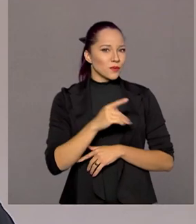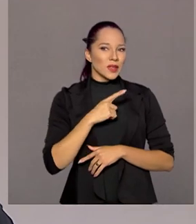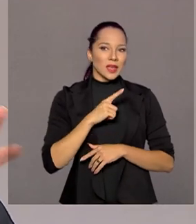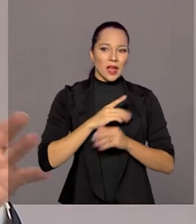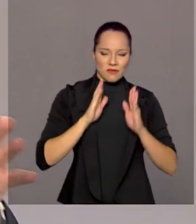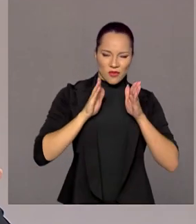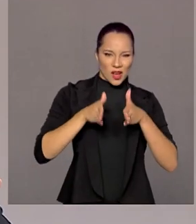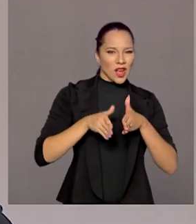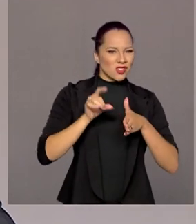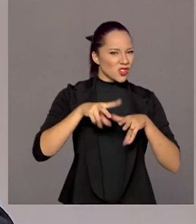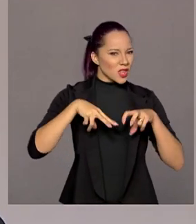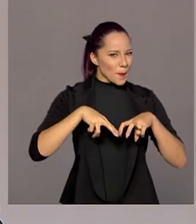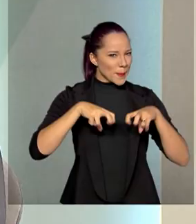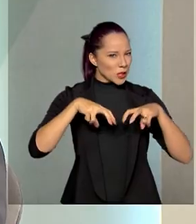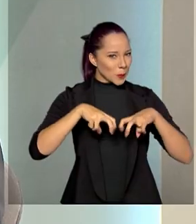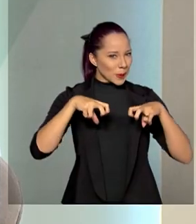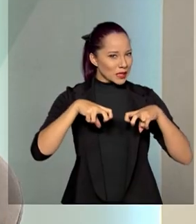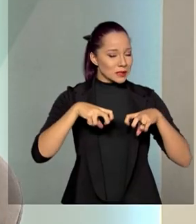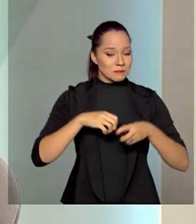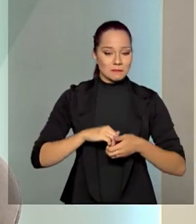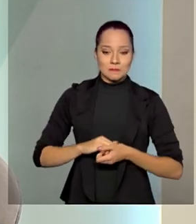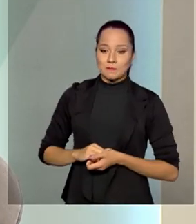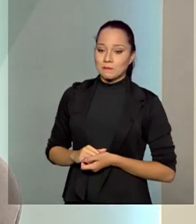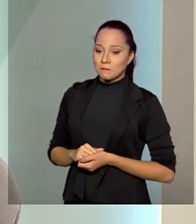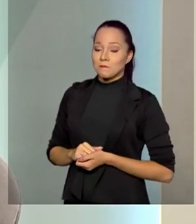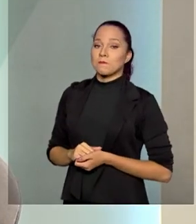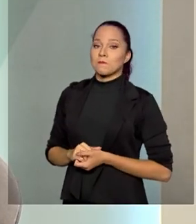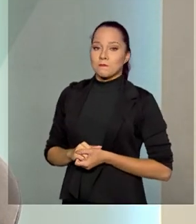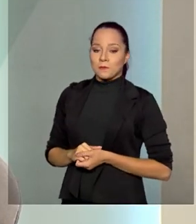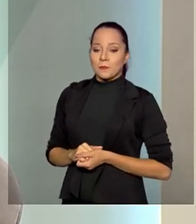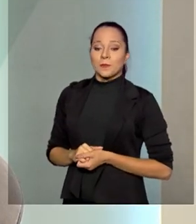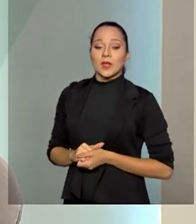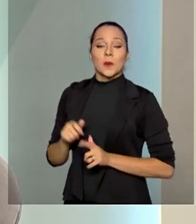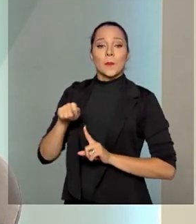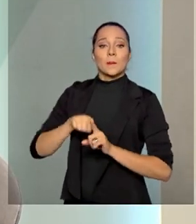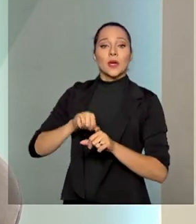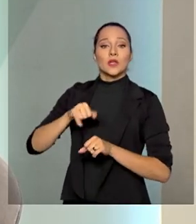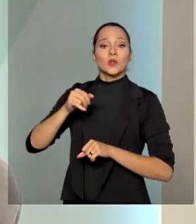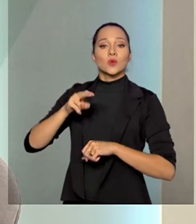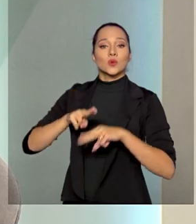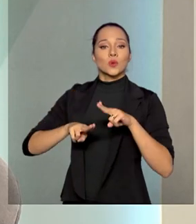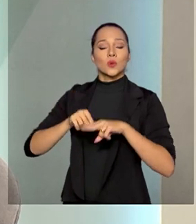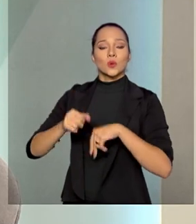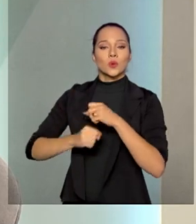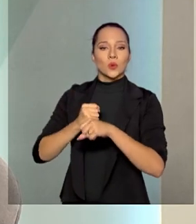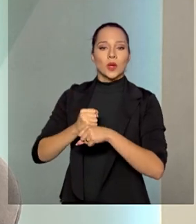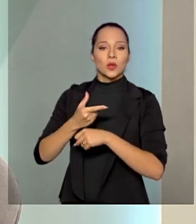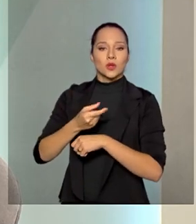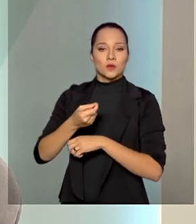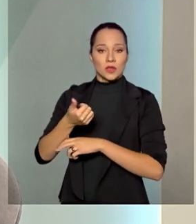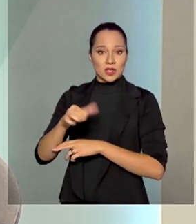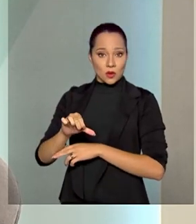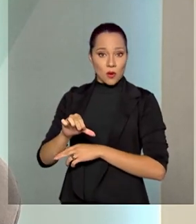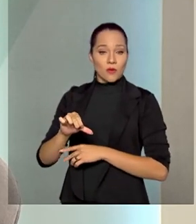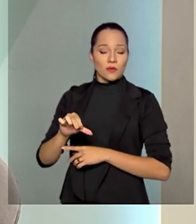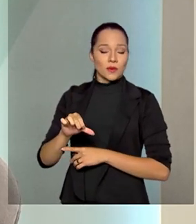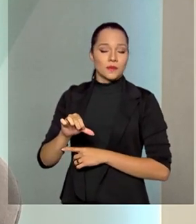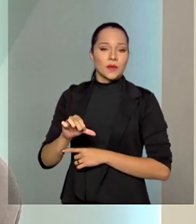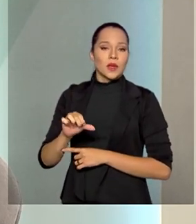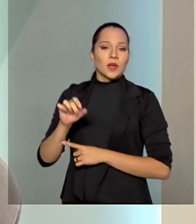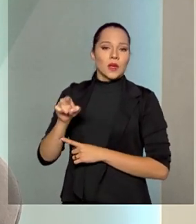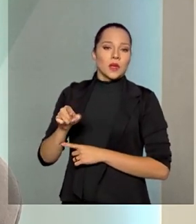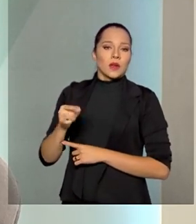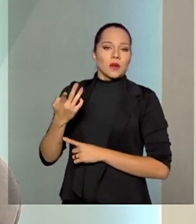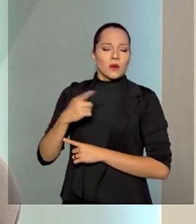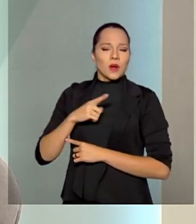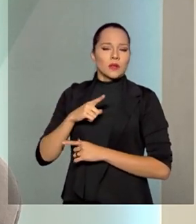concentrado na Petrobras? Desde junho de 2019, quando, por